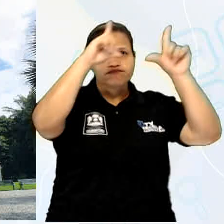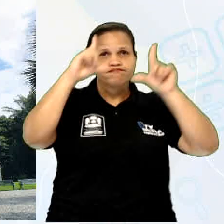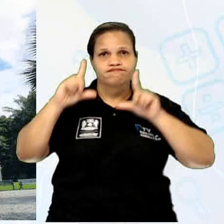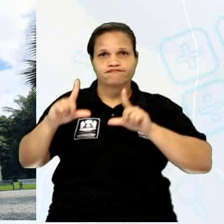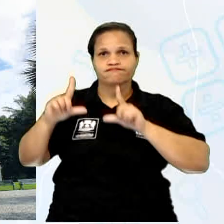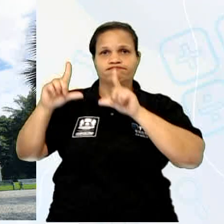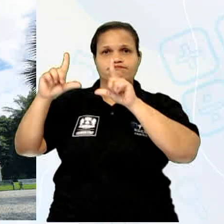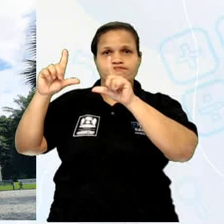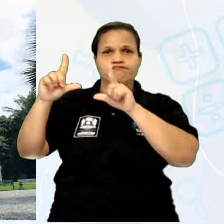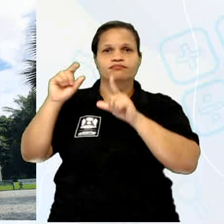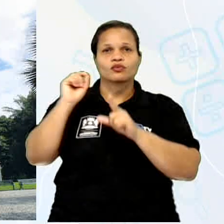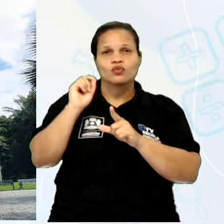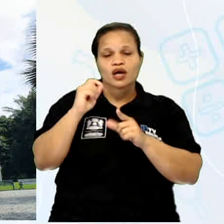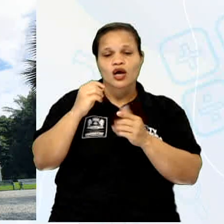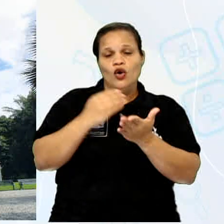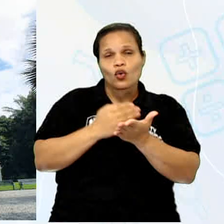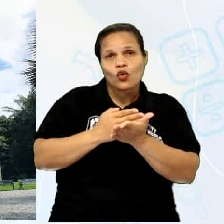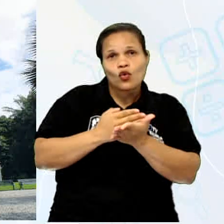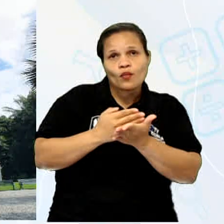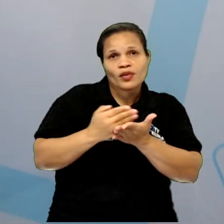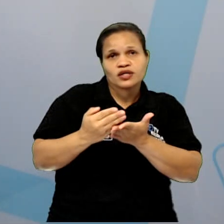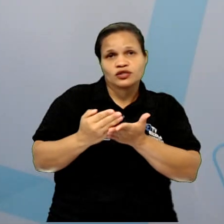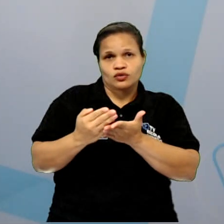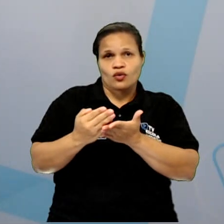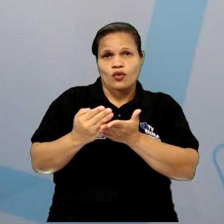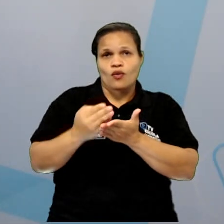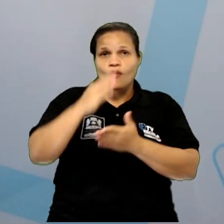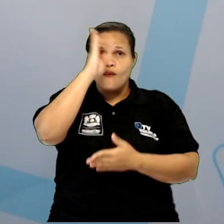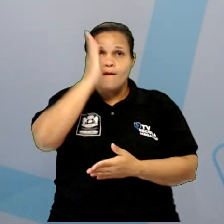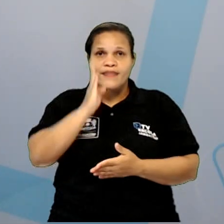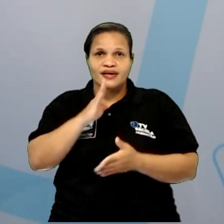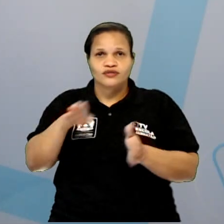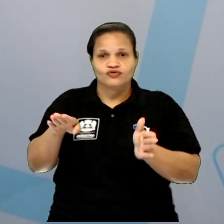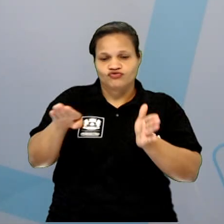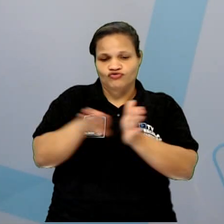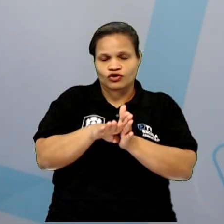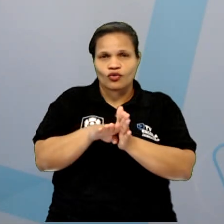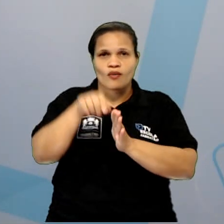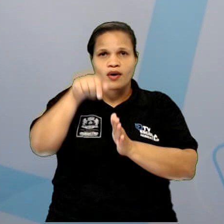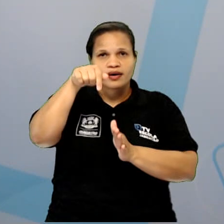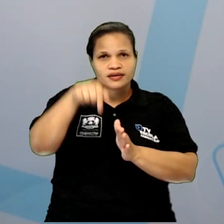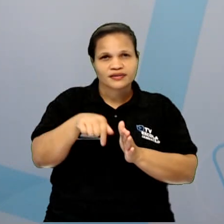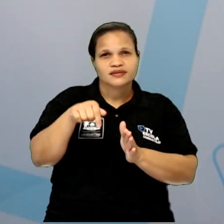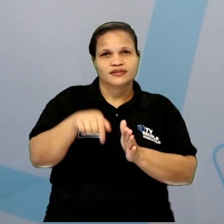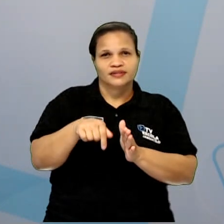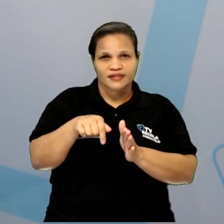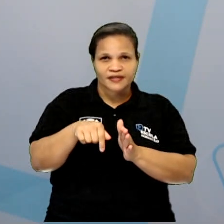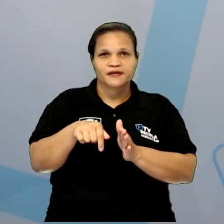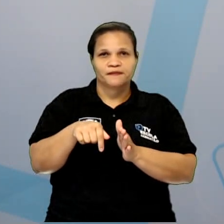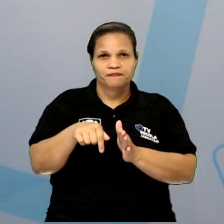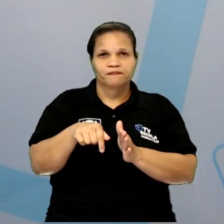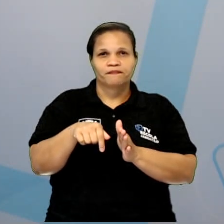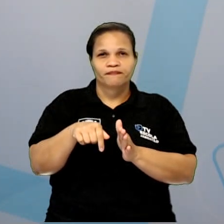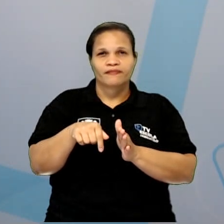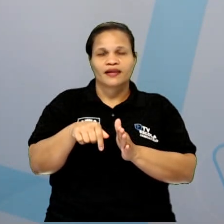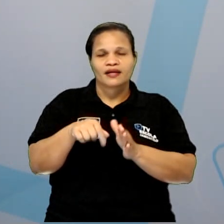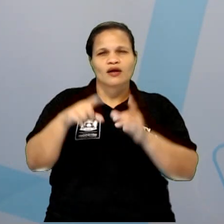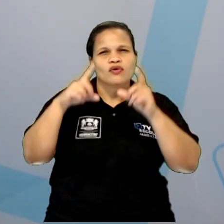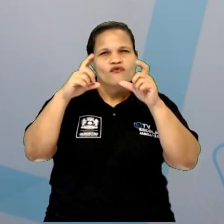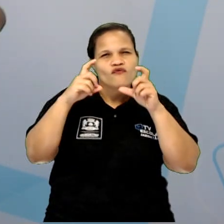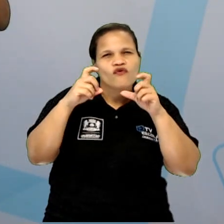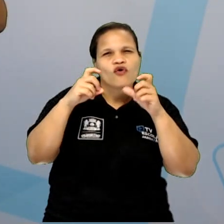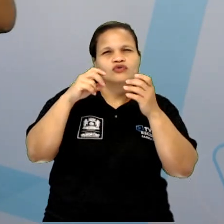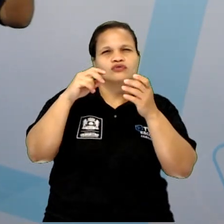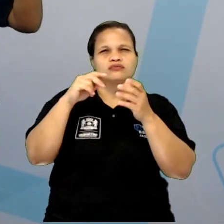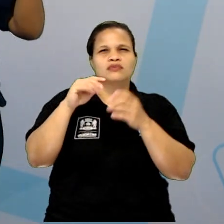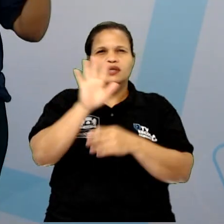colonização do Brasil. Assim que os exploradores chegaram aqui, esse Franz Post foi enviado, na época